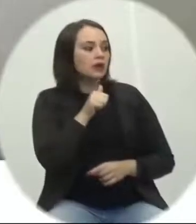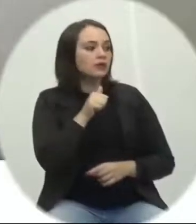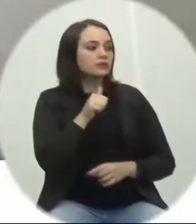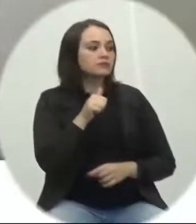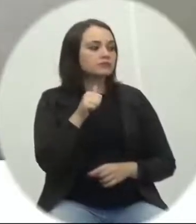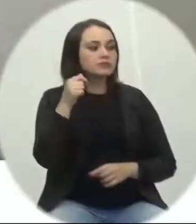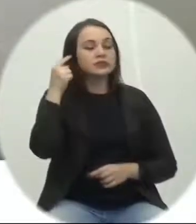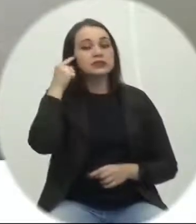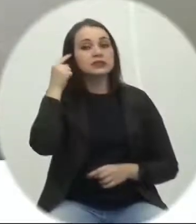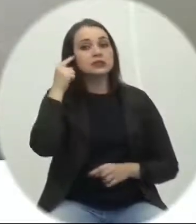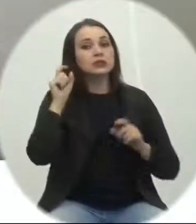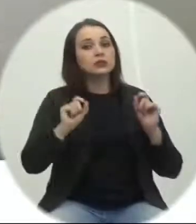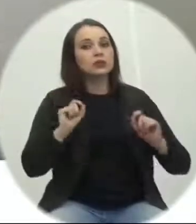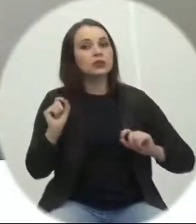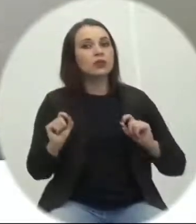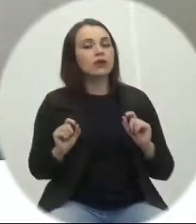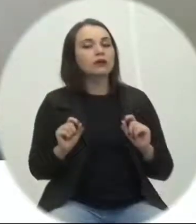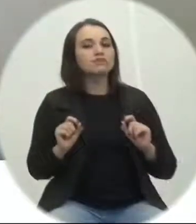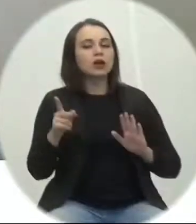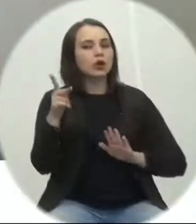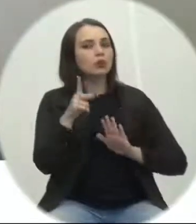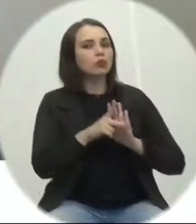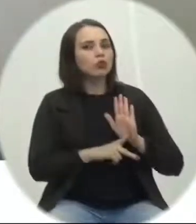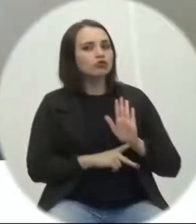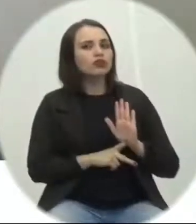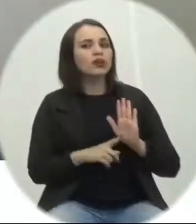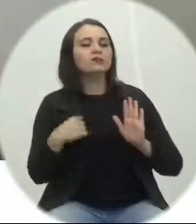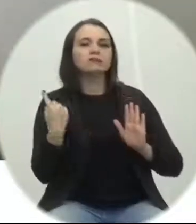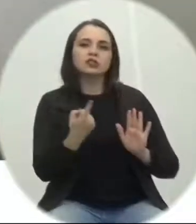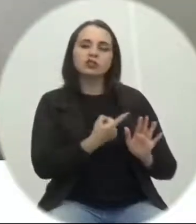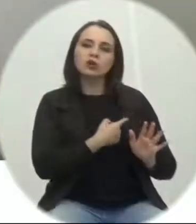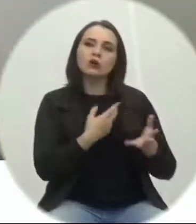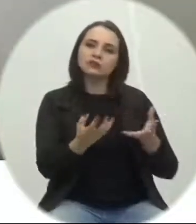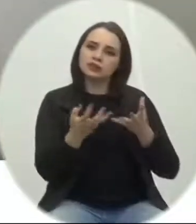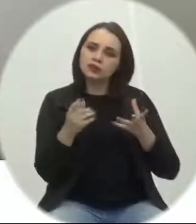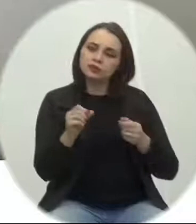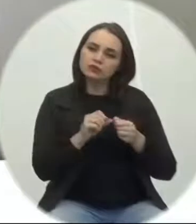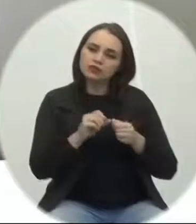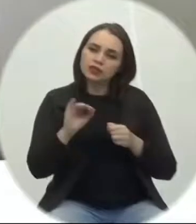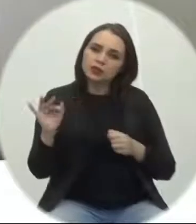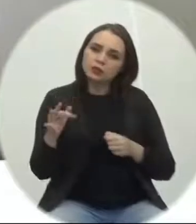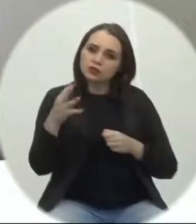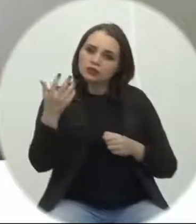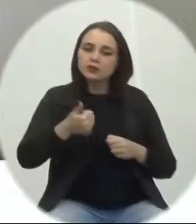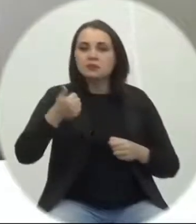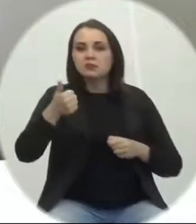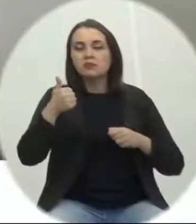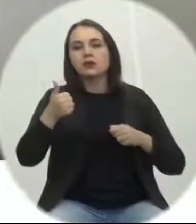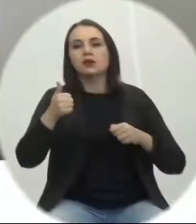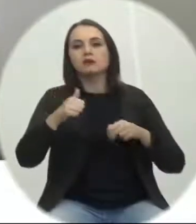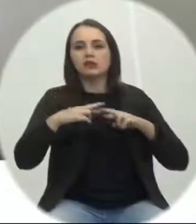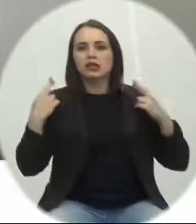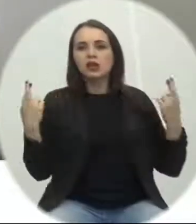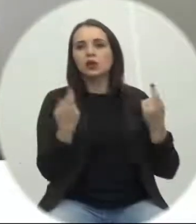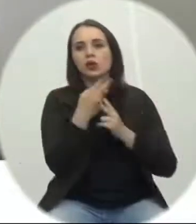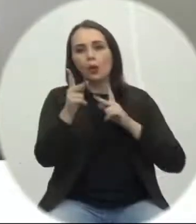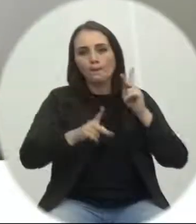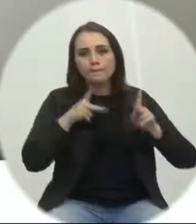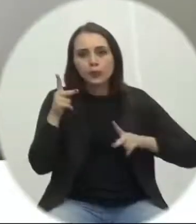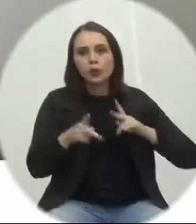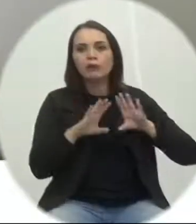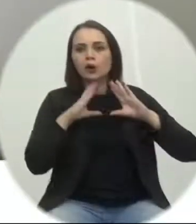deste projeto que nós pretendemos colocar primeiro em audiência pública para colocar